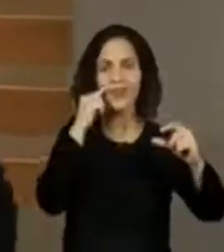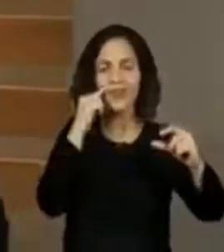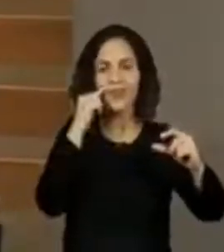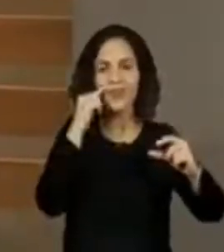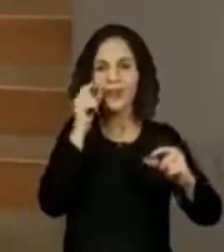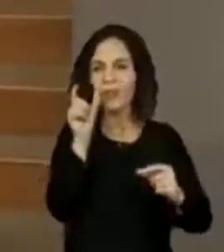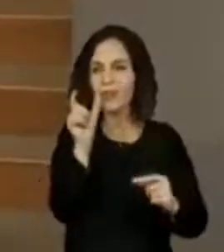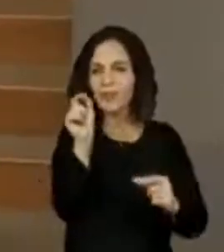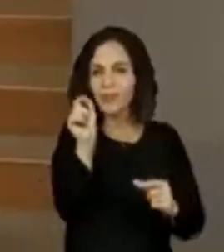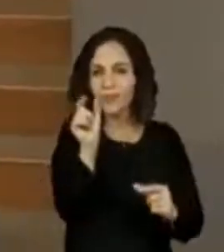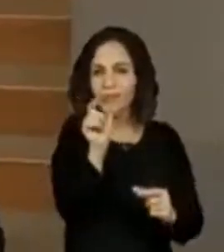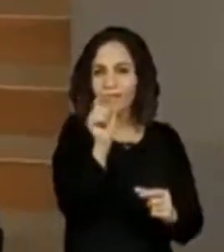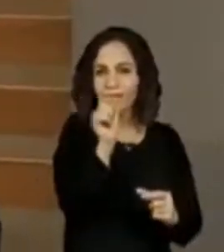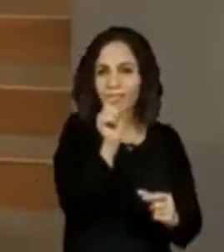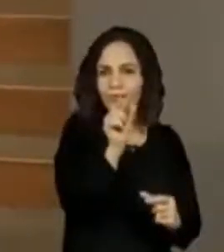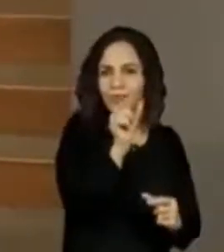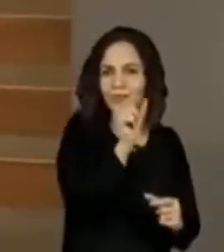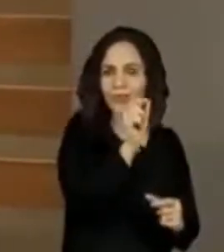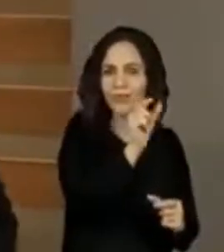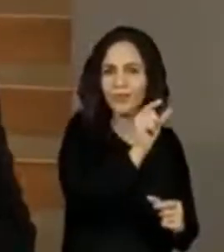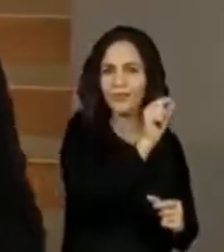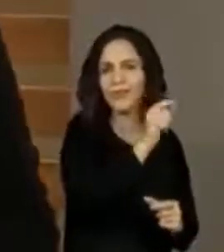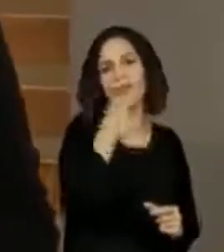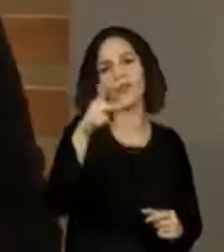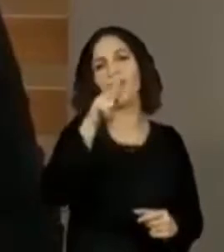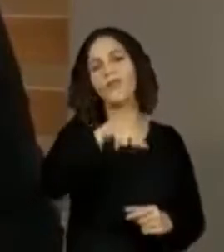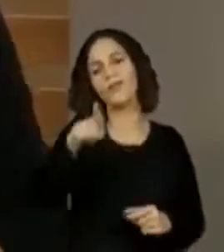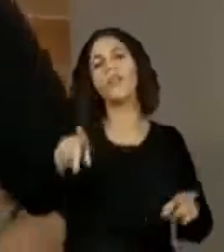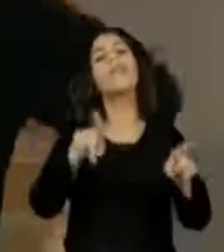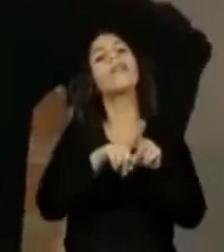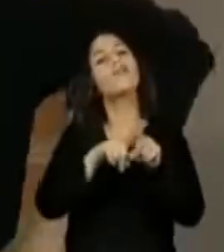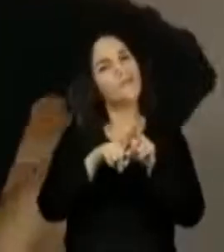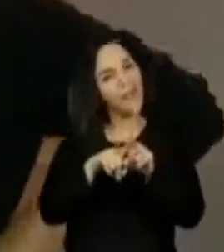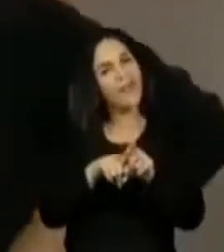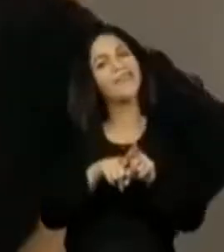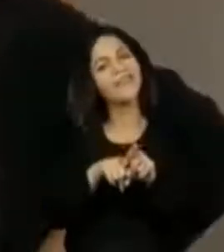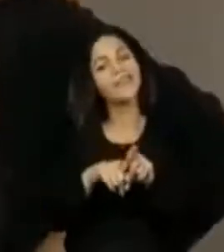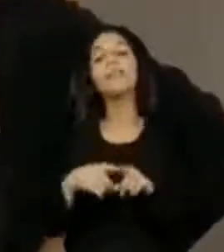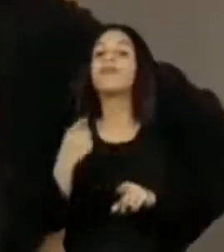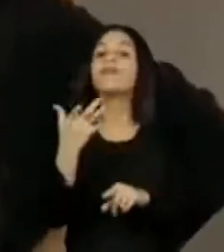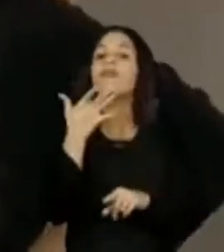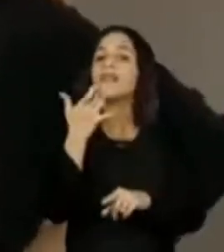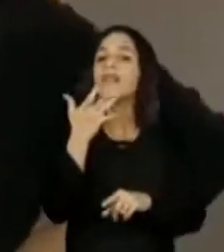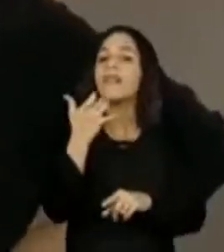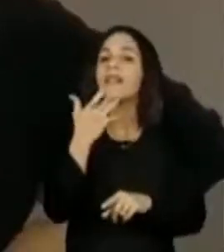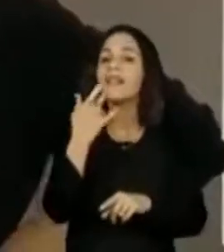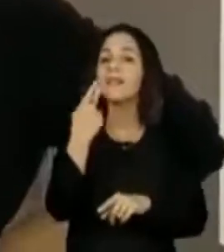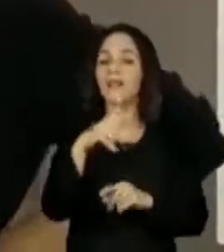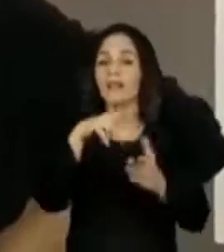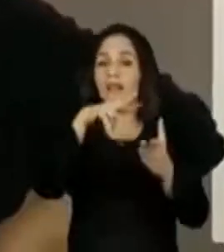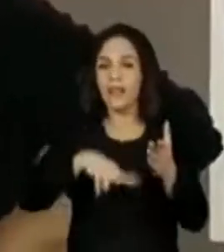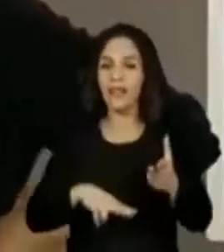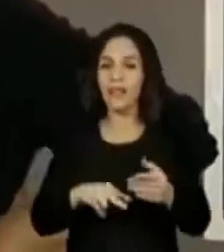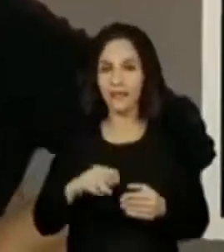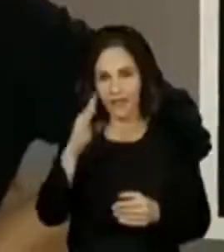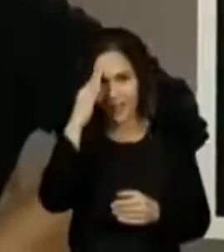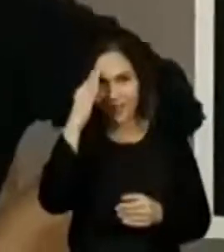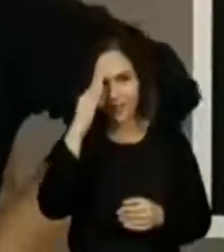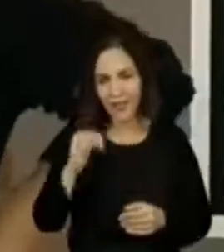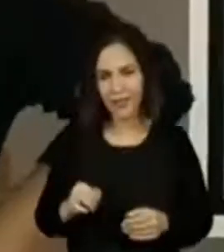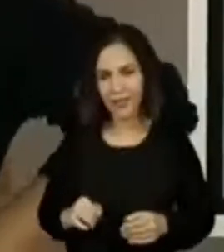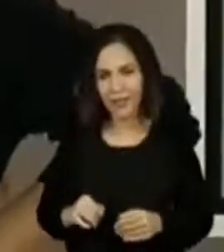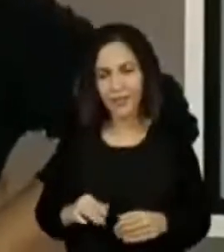conchinha? Eu tenho certeza que a sua professora também faz isso. Isso é para facilitar a sua leitura. Sabia?